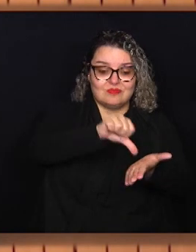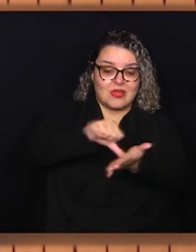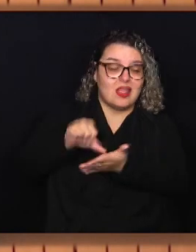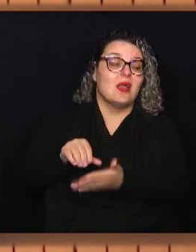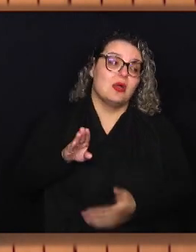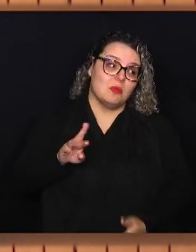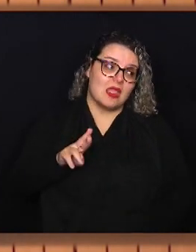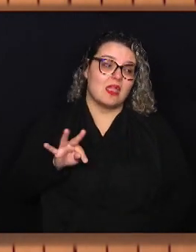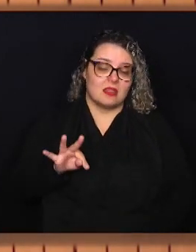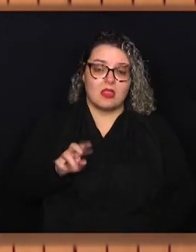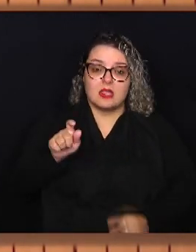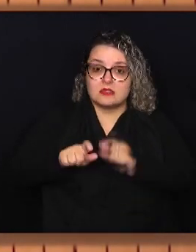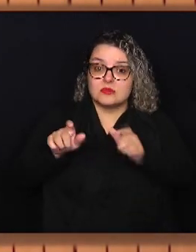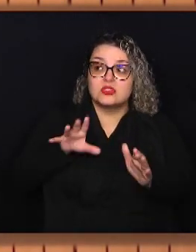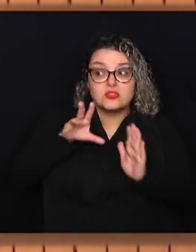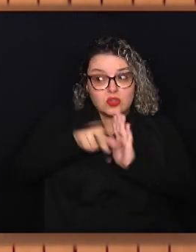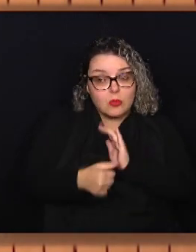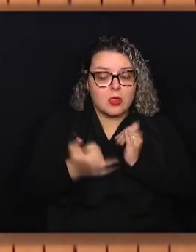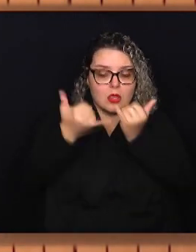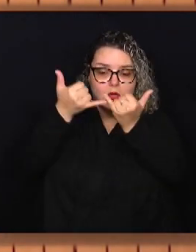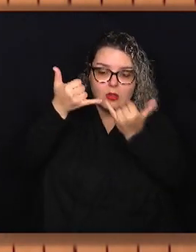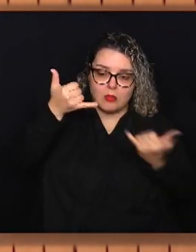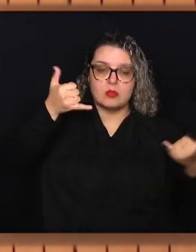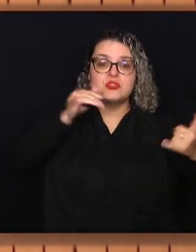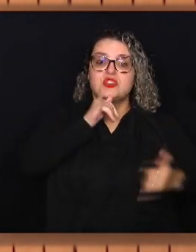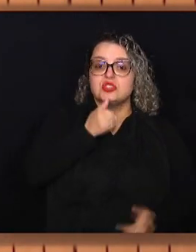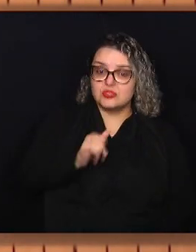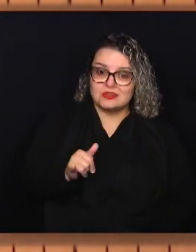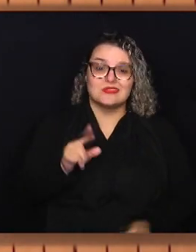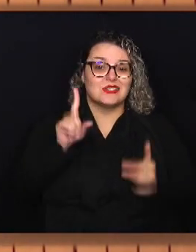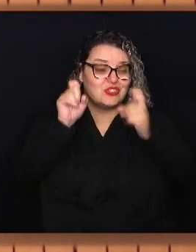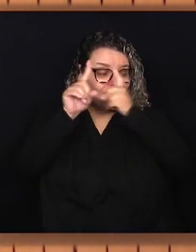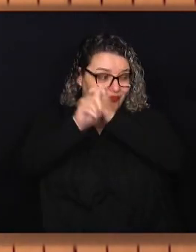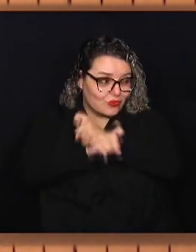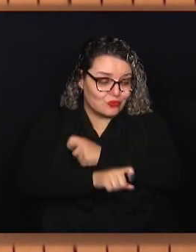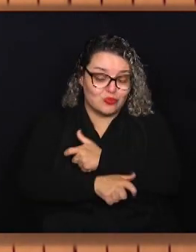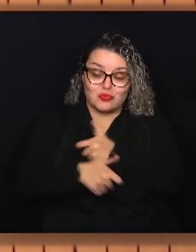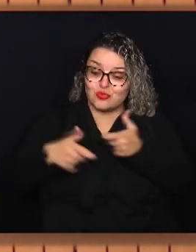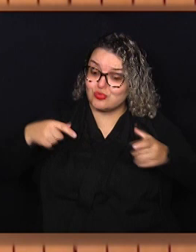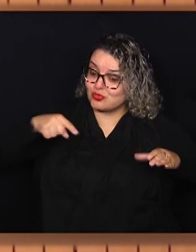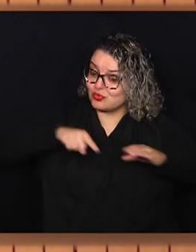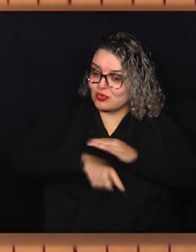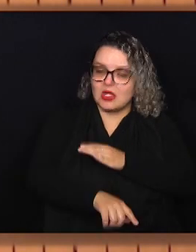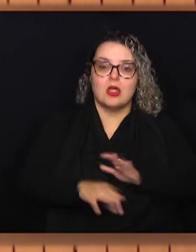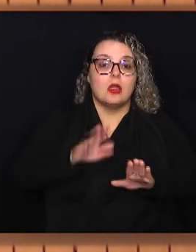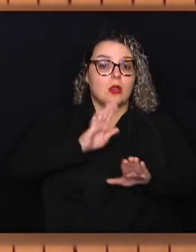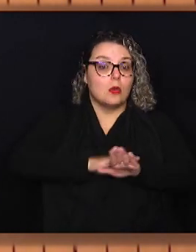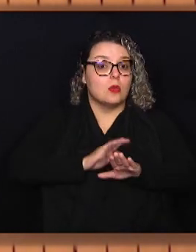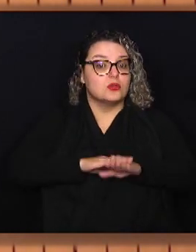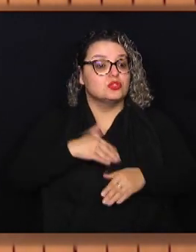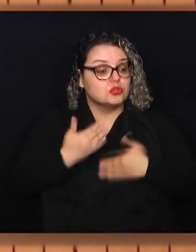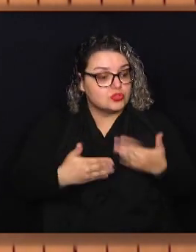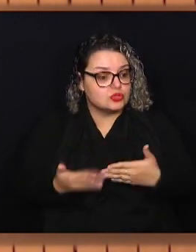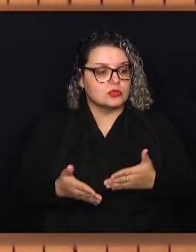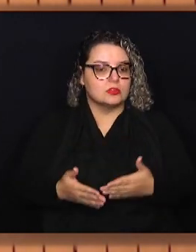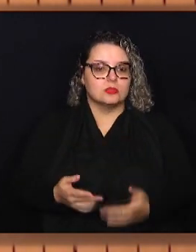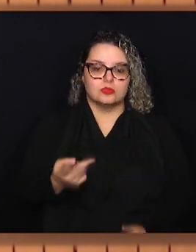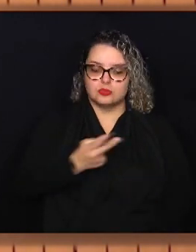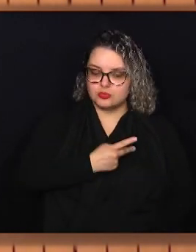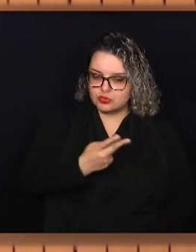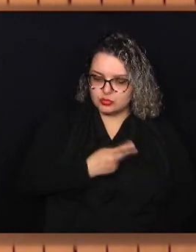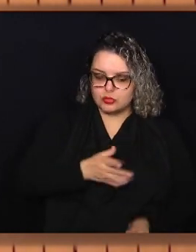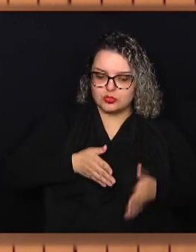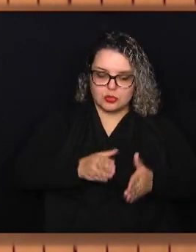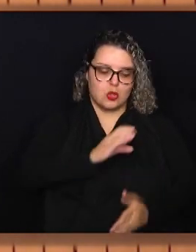furtando o cabeamento lá de energia, isso tem dificultado muito a operação que já começou em ambos os corredores, tanto no